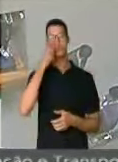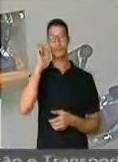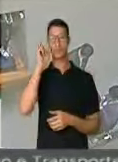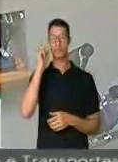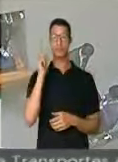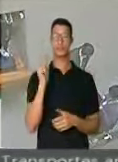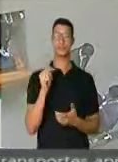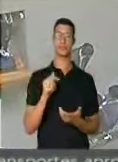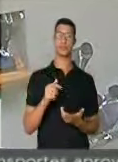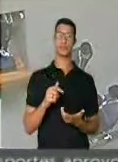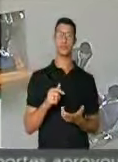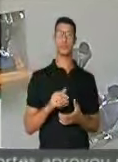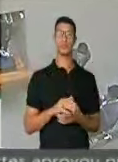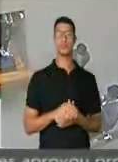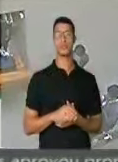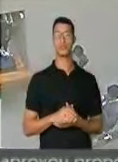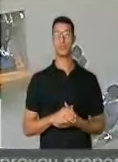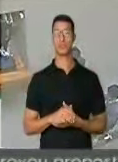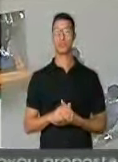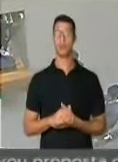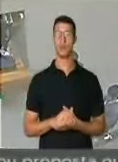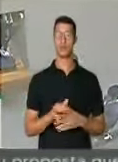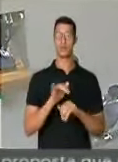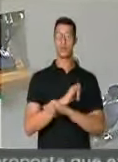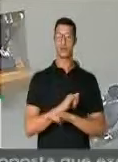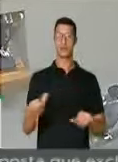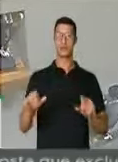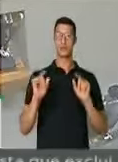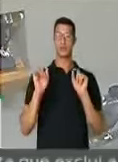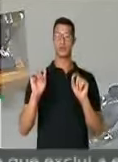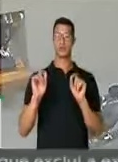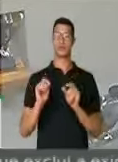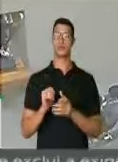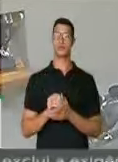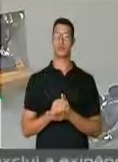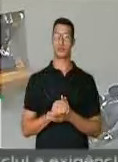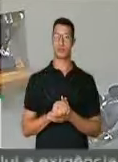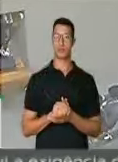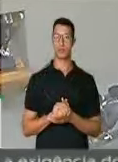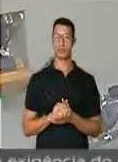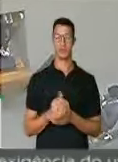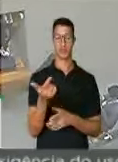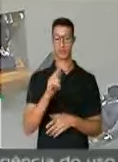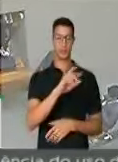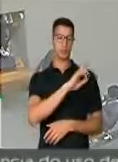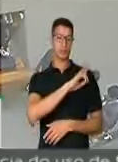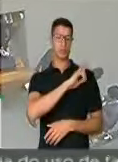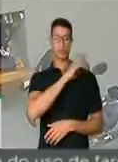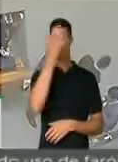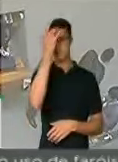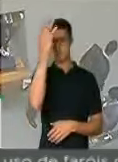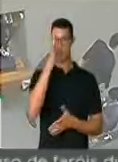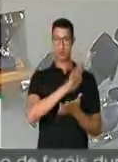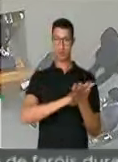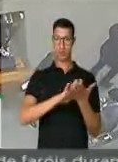e dizer que não é tarefa fácil